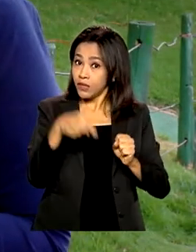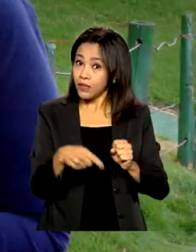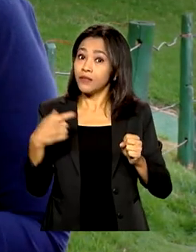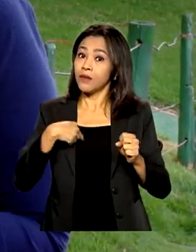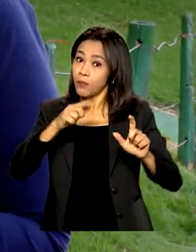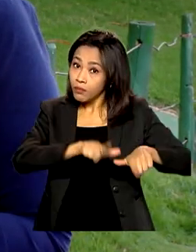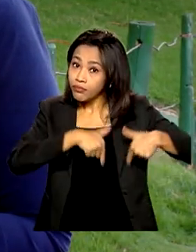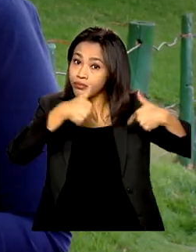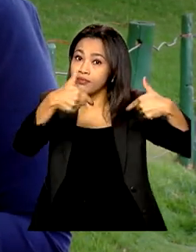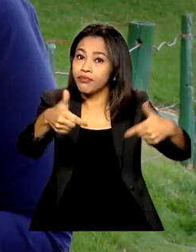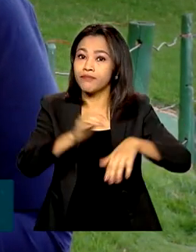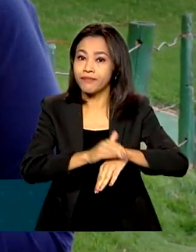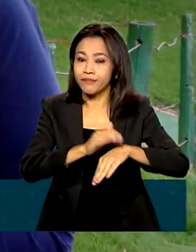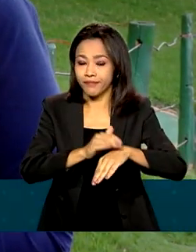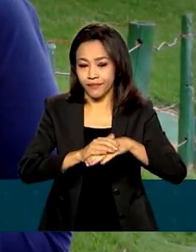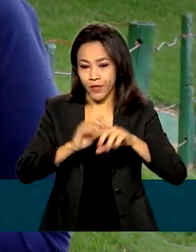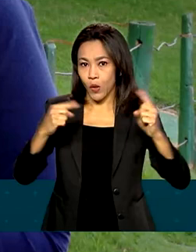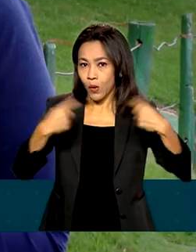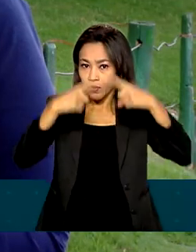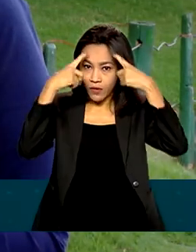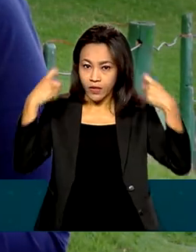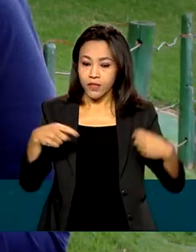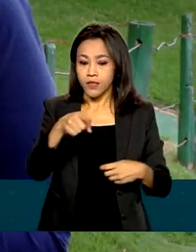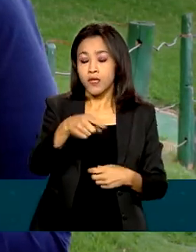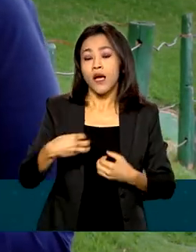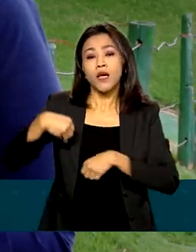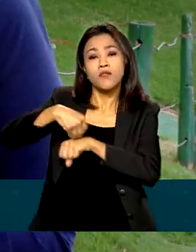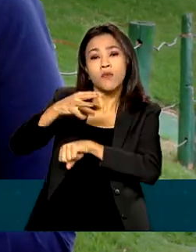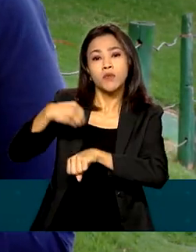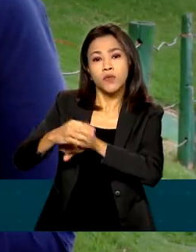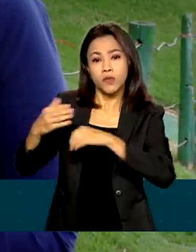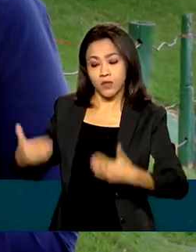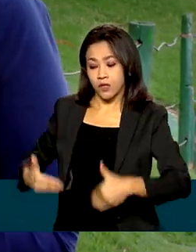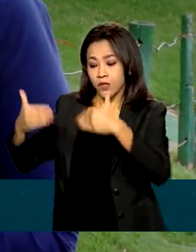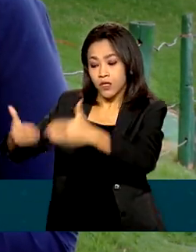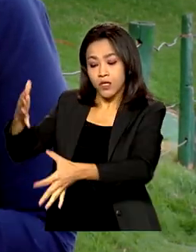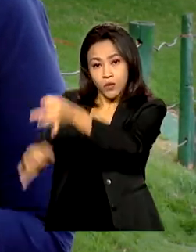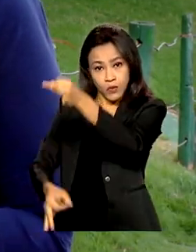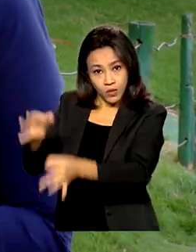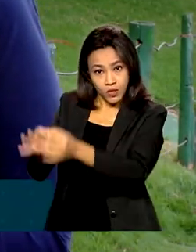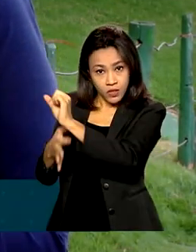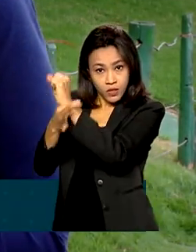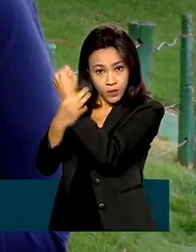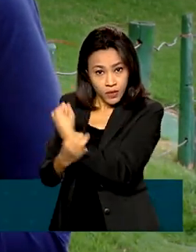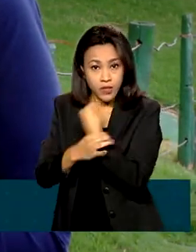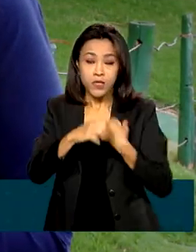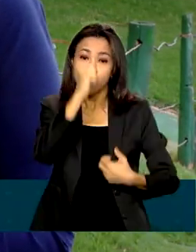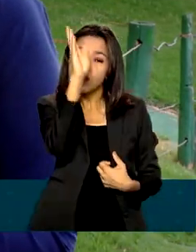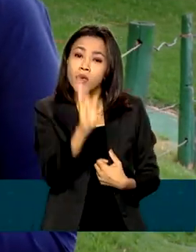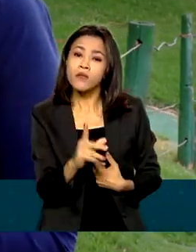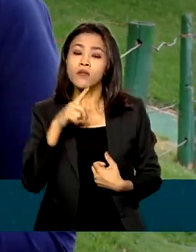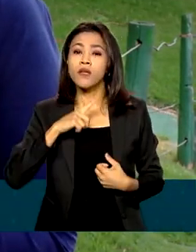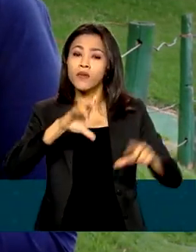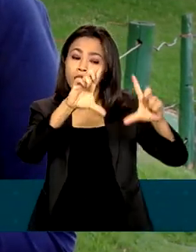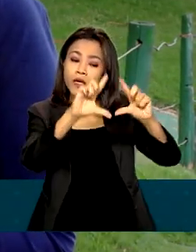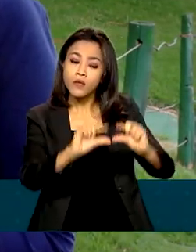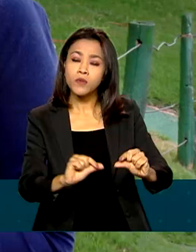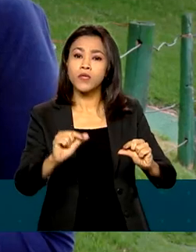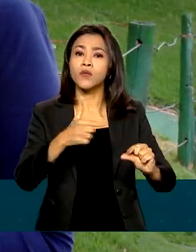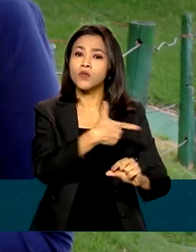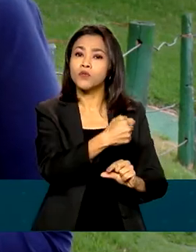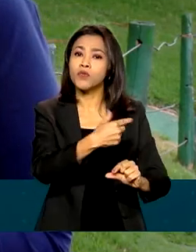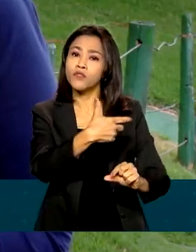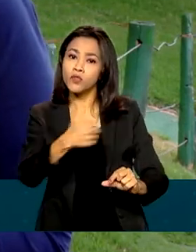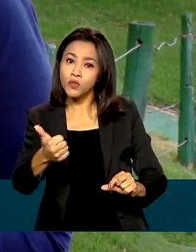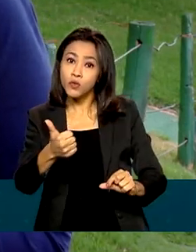Segundo os dados do Ministério da Justiça e Segurança Pública, o Brasil teve redução em 2021 no número de